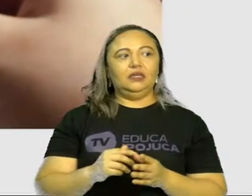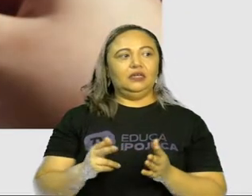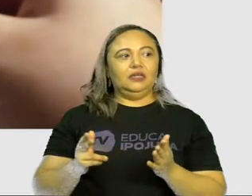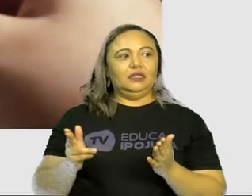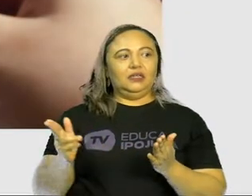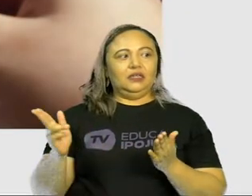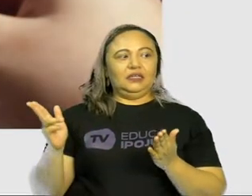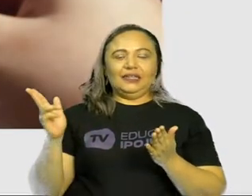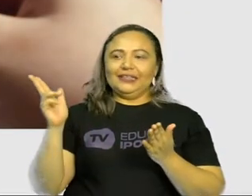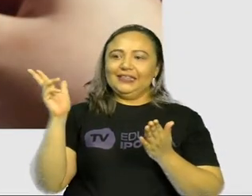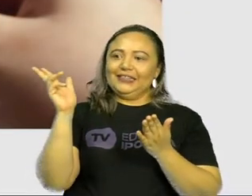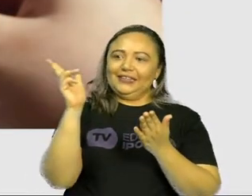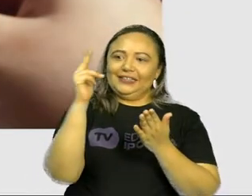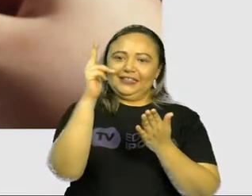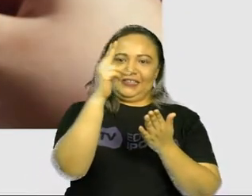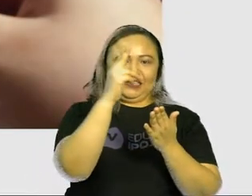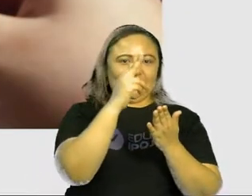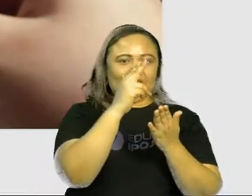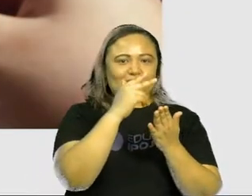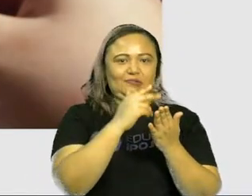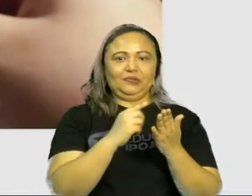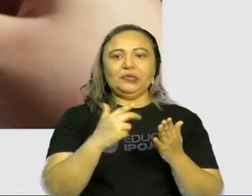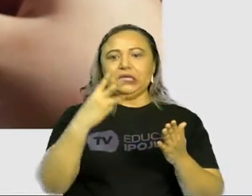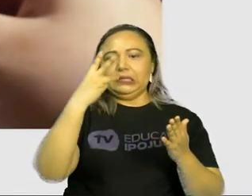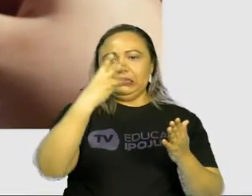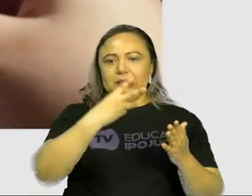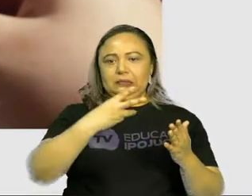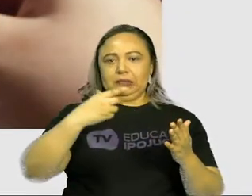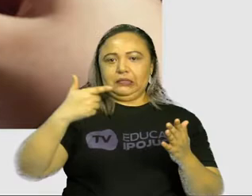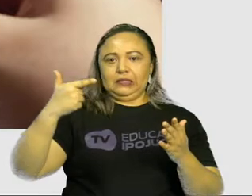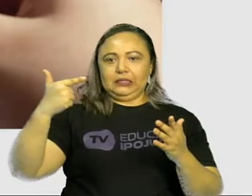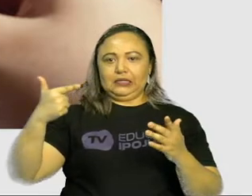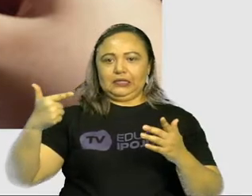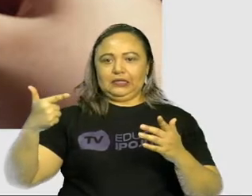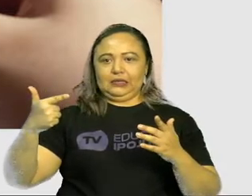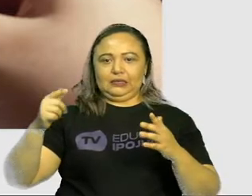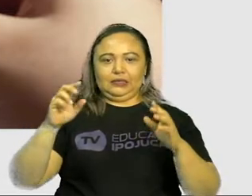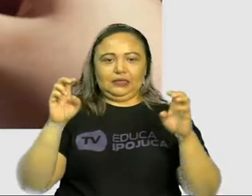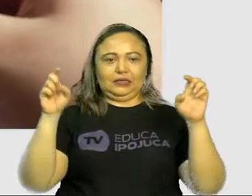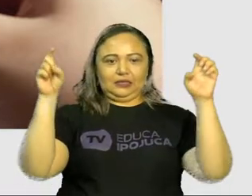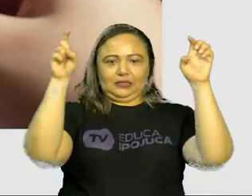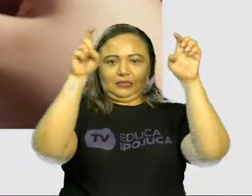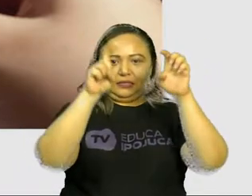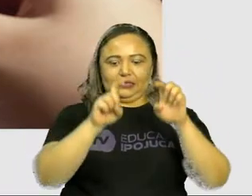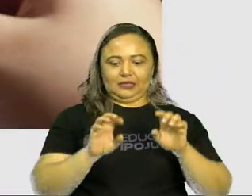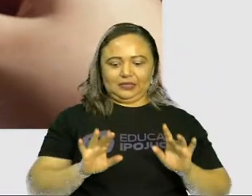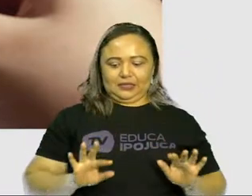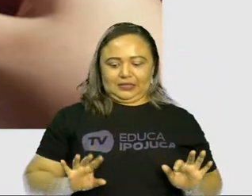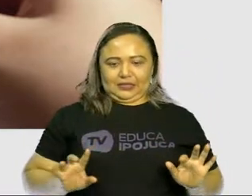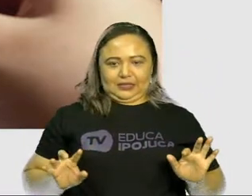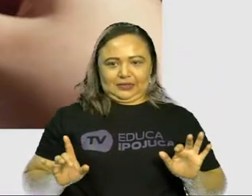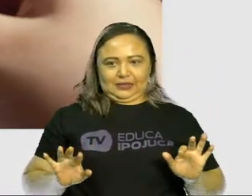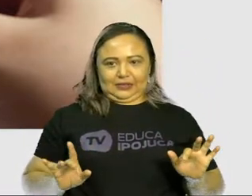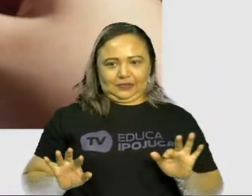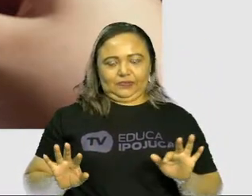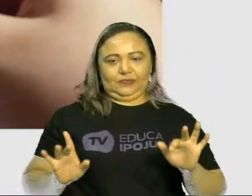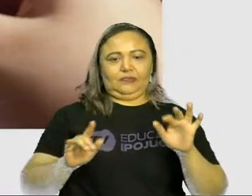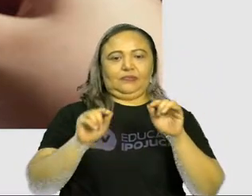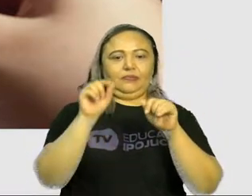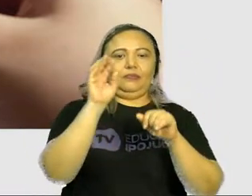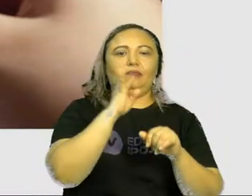3D, que exige a prática da ciência da computação,